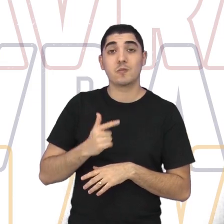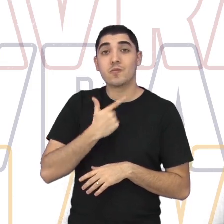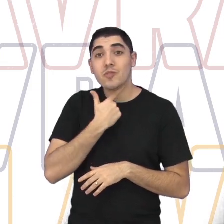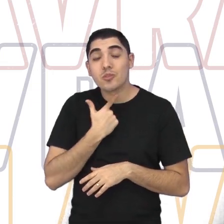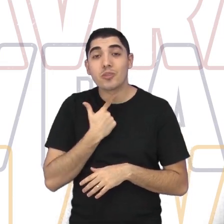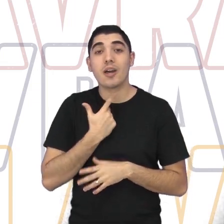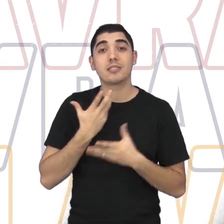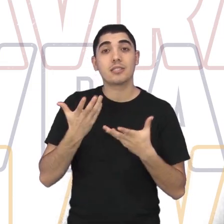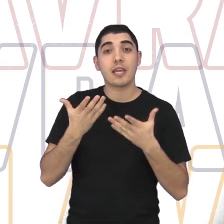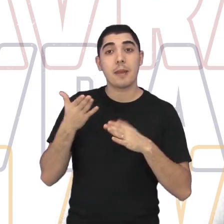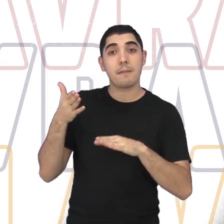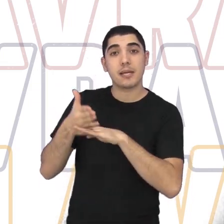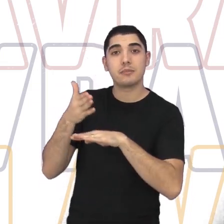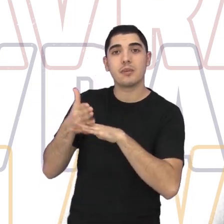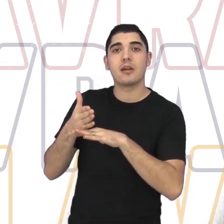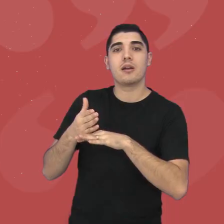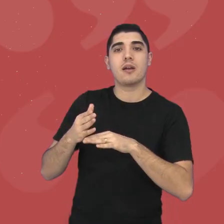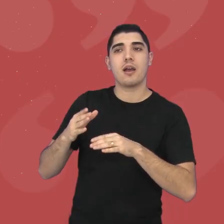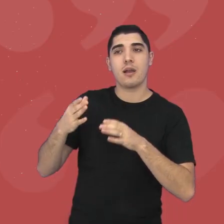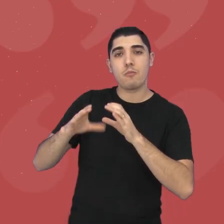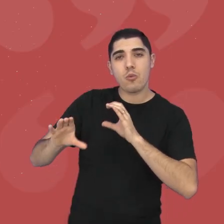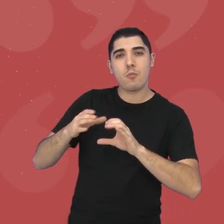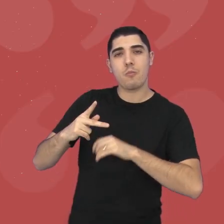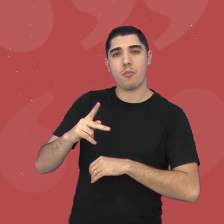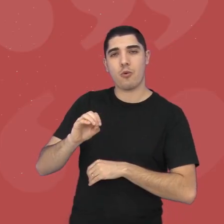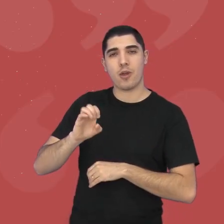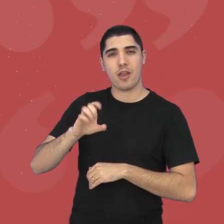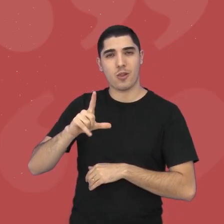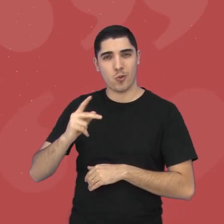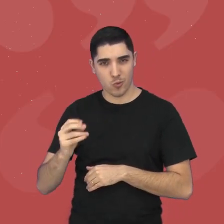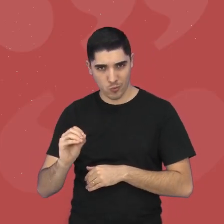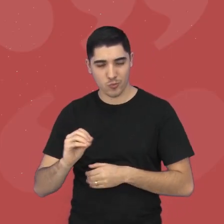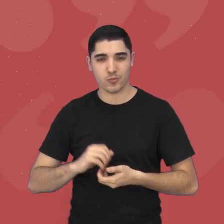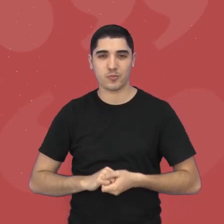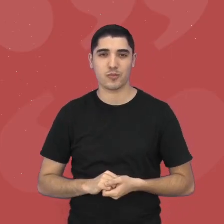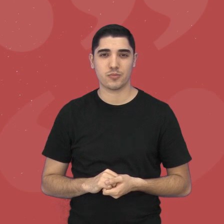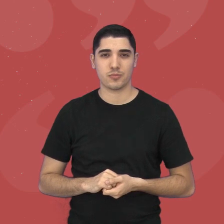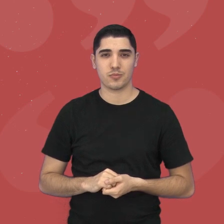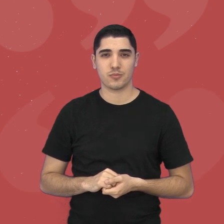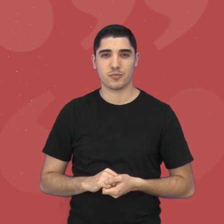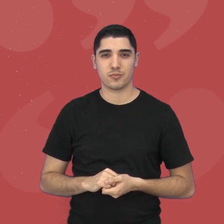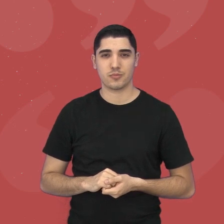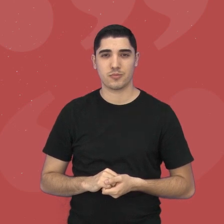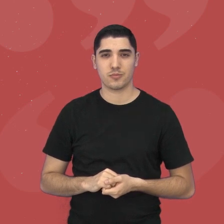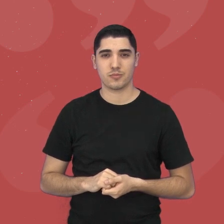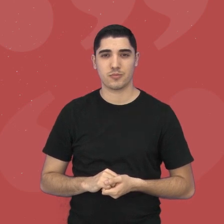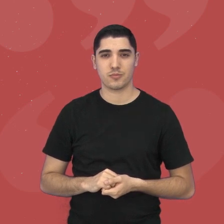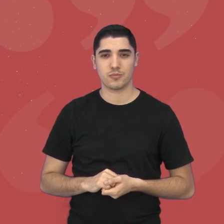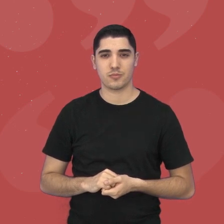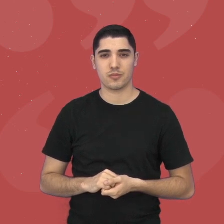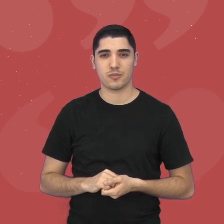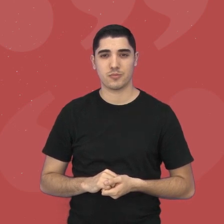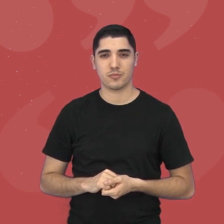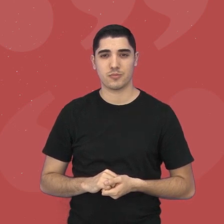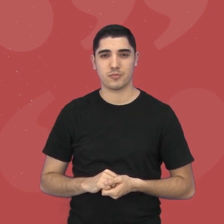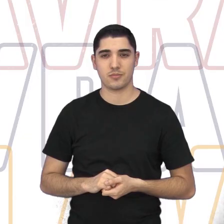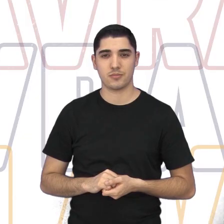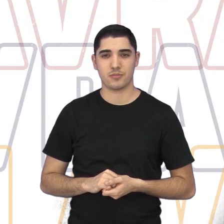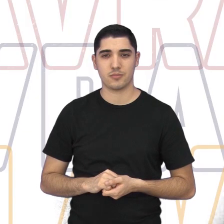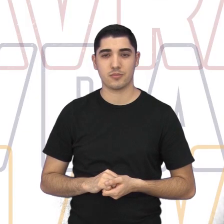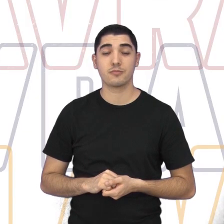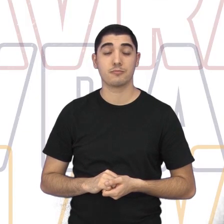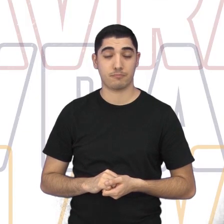de participar do Canta Puebla. Como são elaboradas e montadas as apresentações?